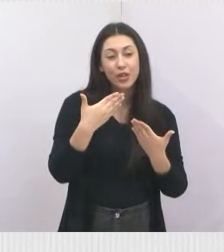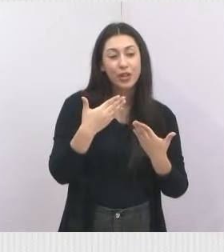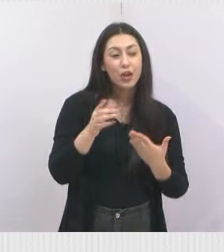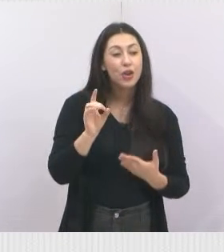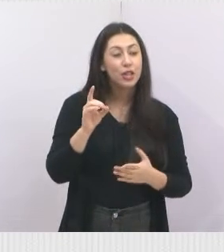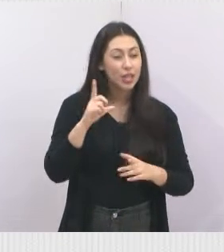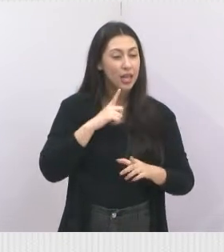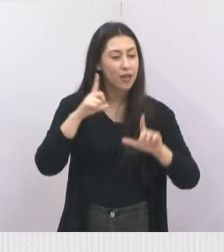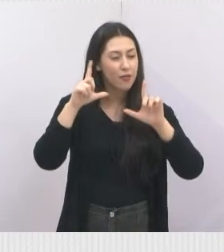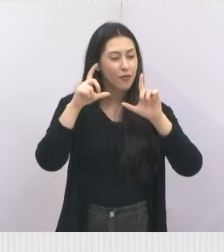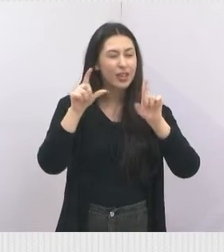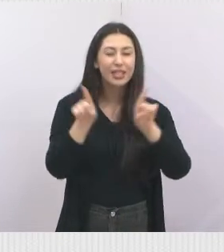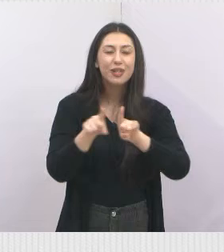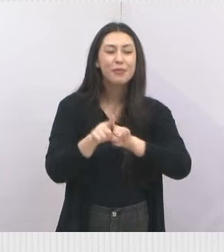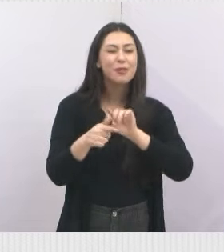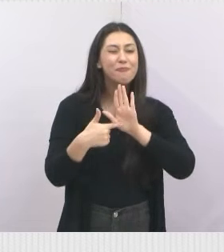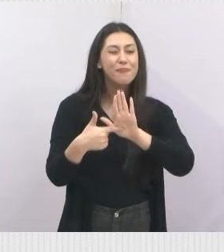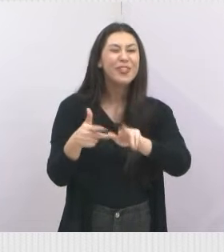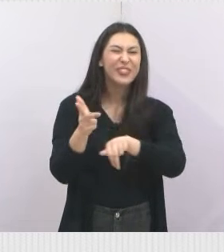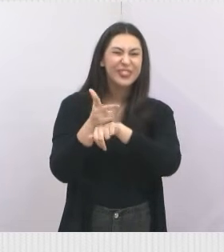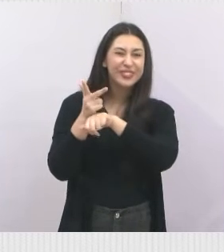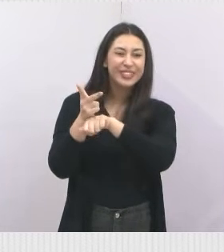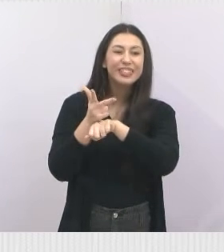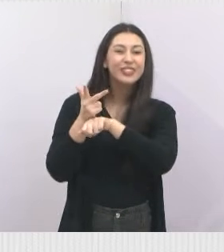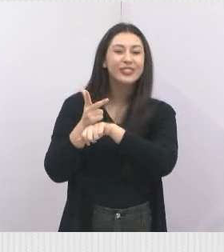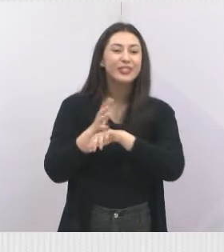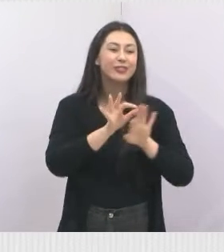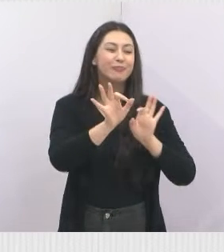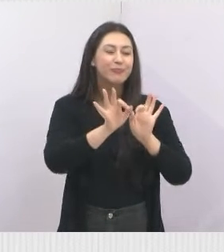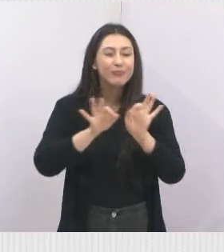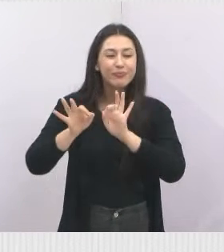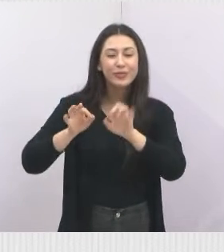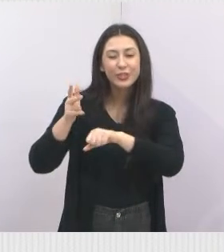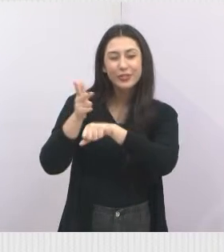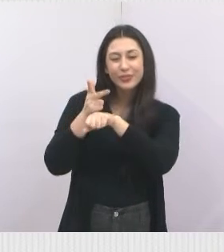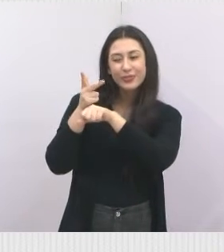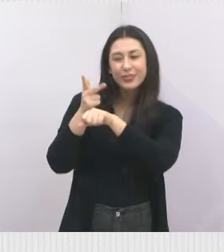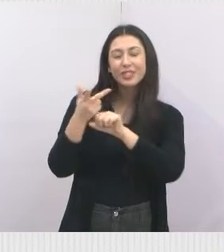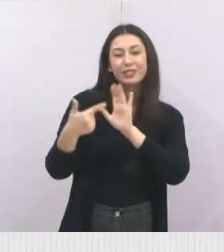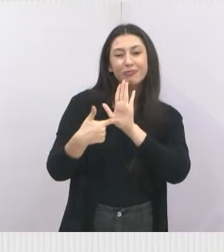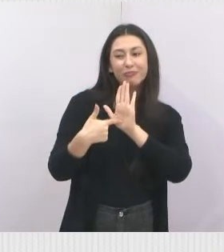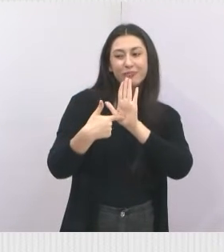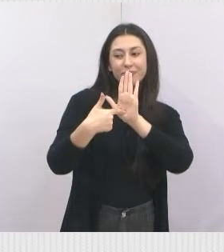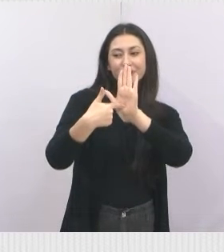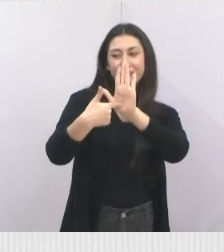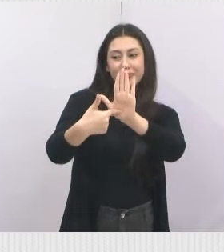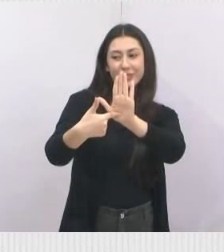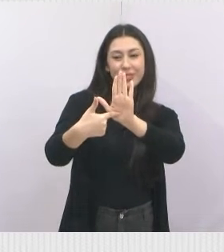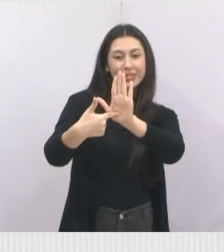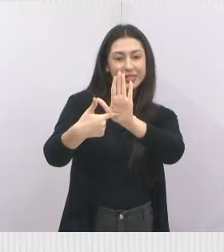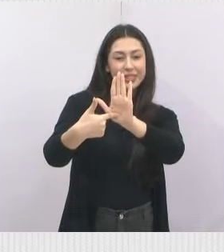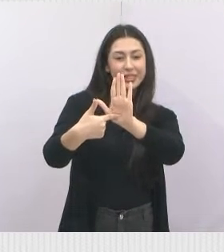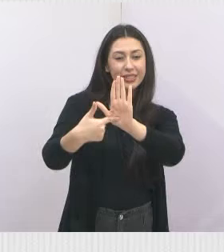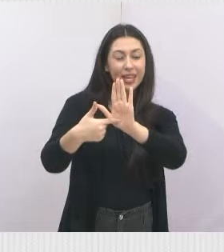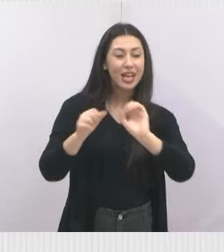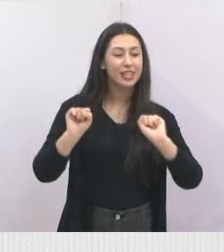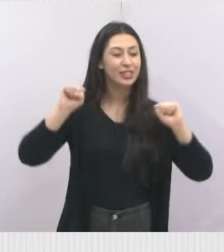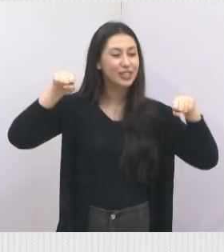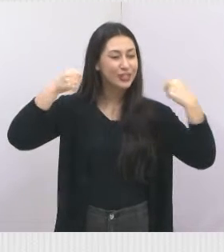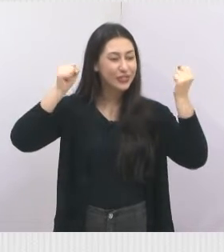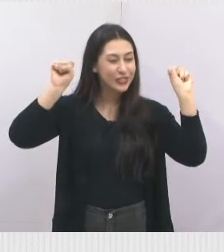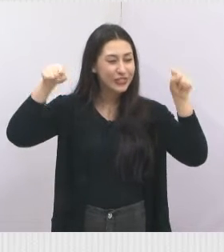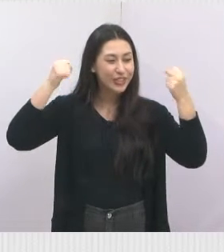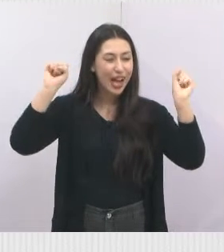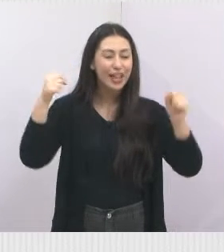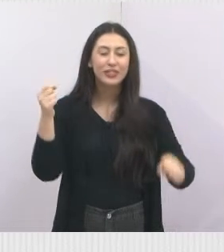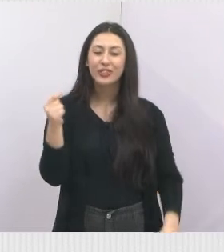dessa foto, que já coloque o vídeo que a gente colocou aí, que eles fizeram um videozinho, para mostrar essa ginástica lá no